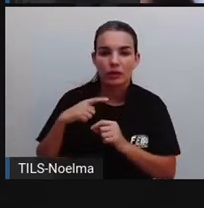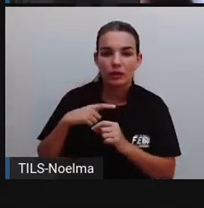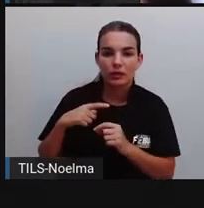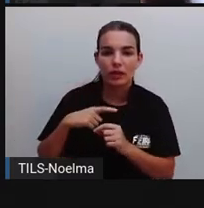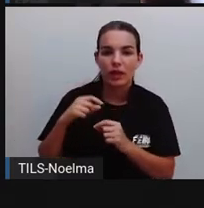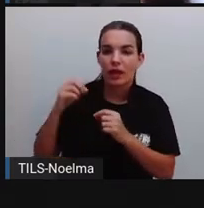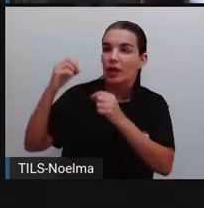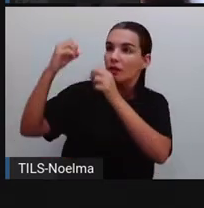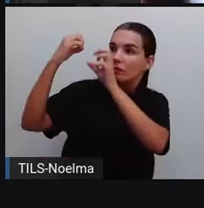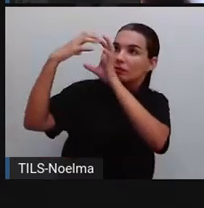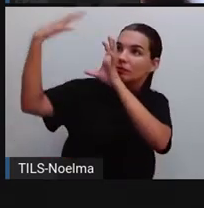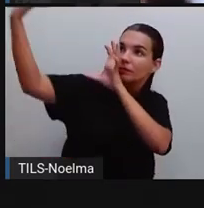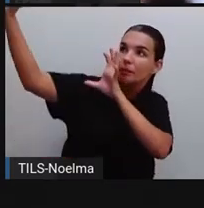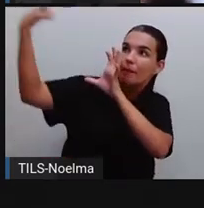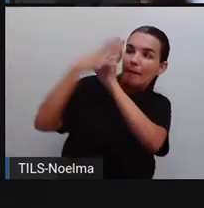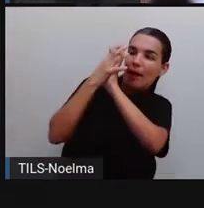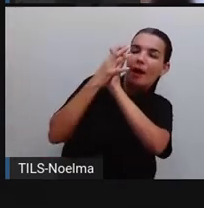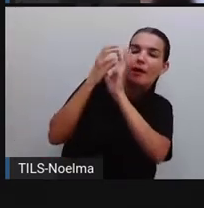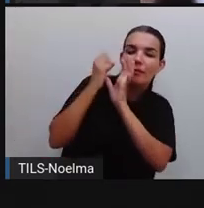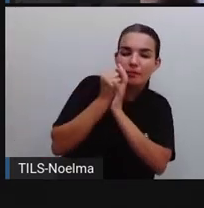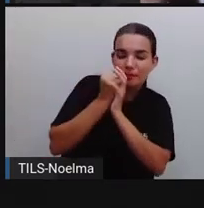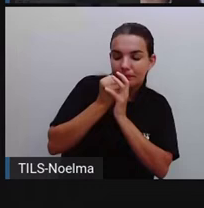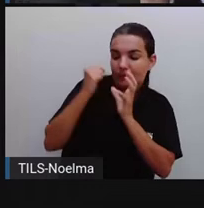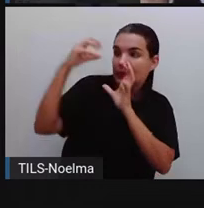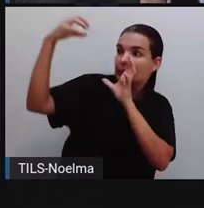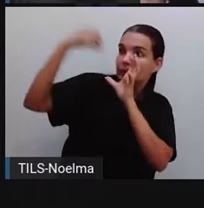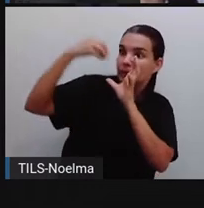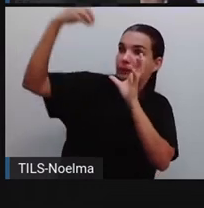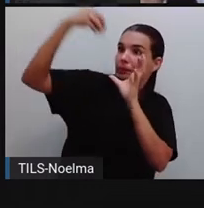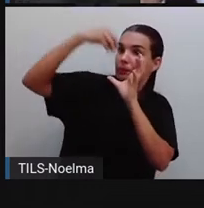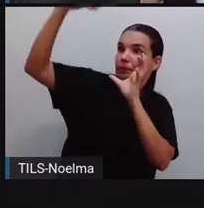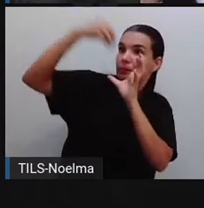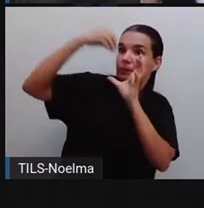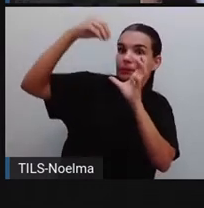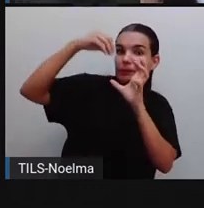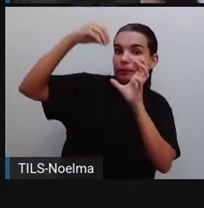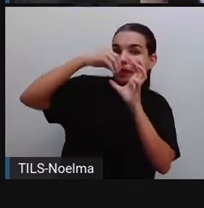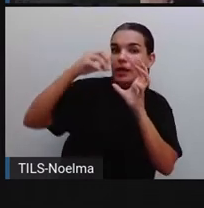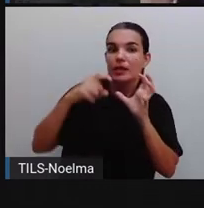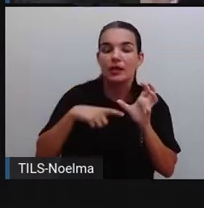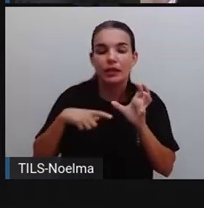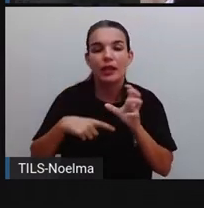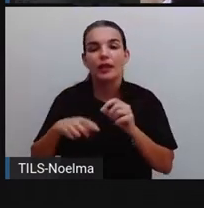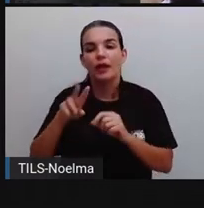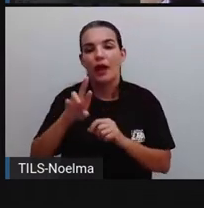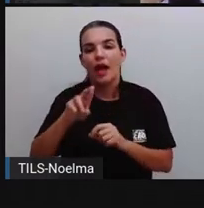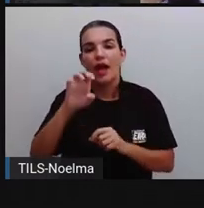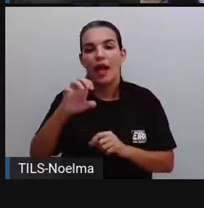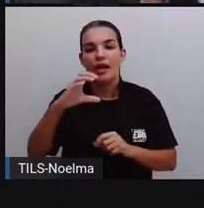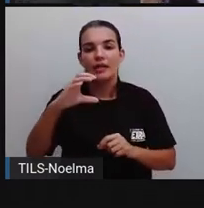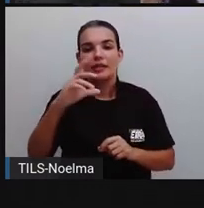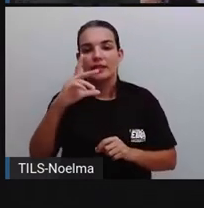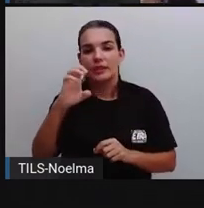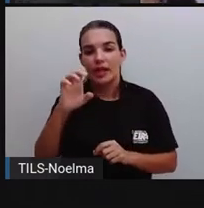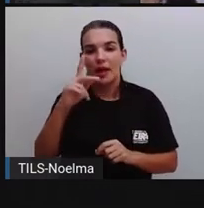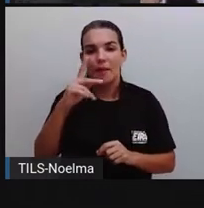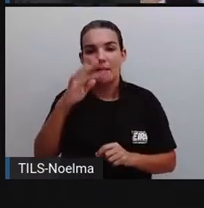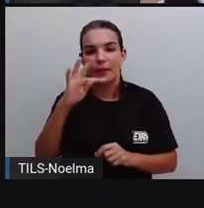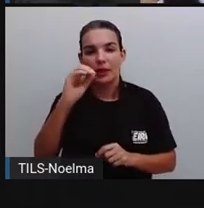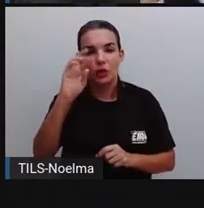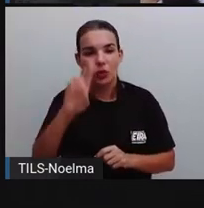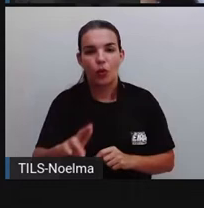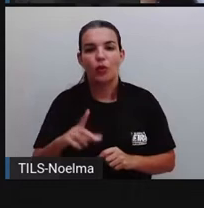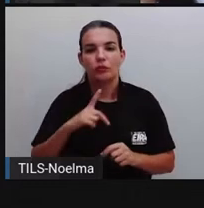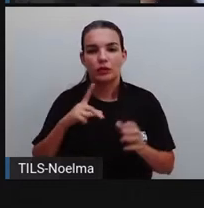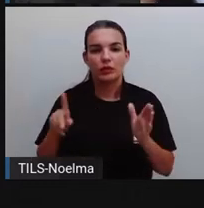refletem a luz solar concentrando em um único ponto do qual há um receptor. Então, novamente, uma placa com